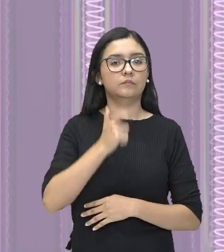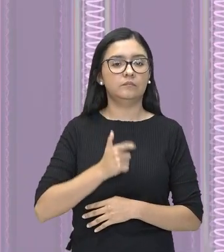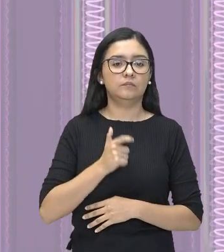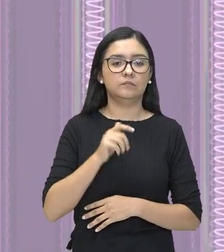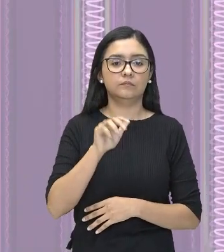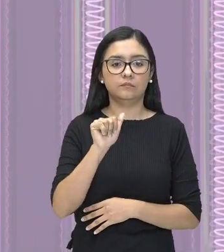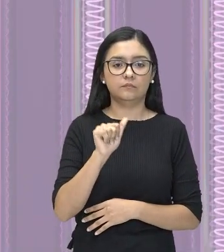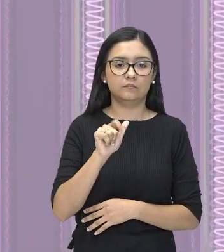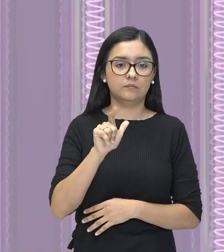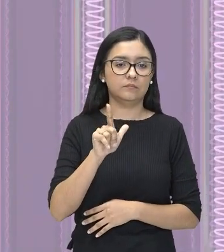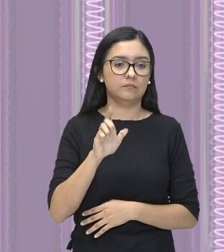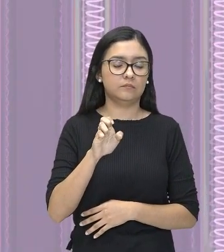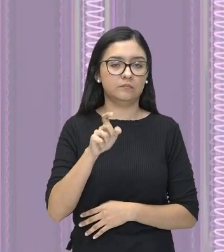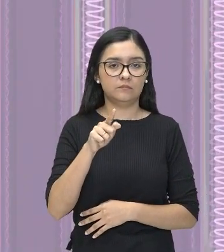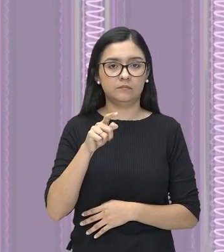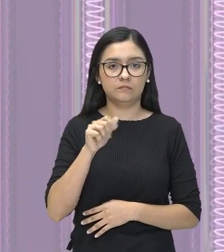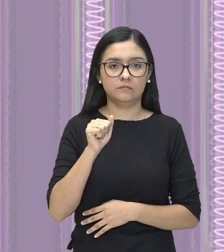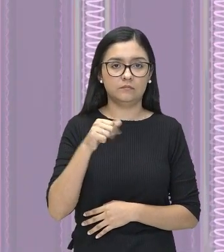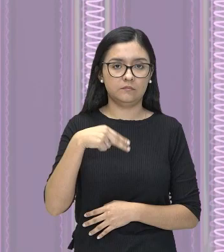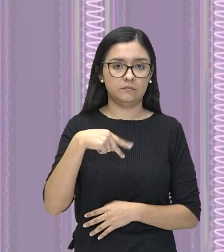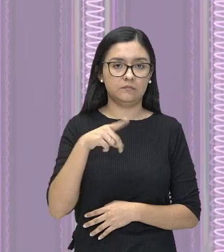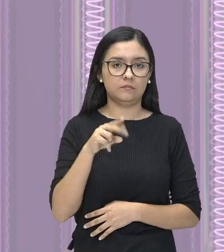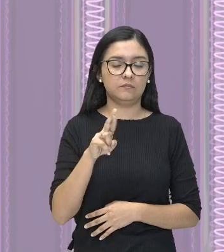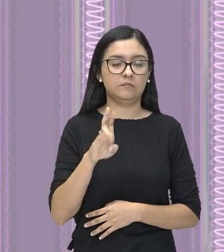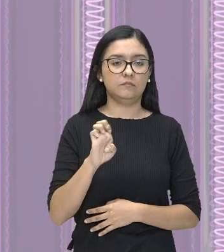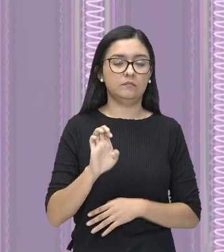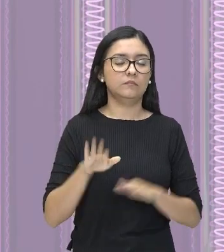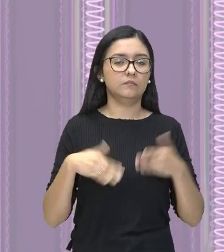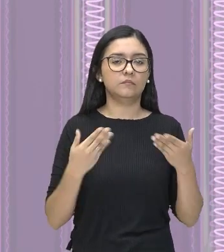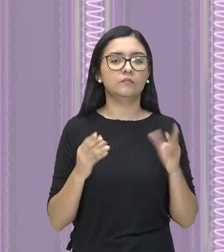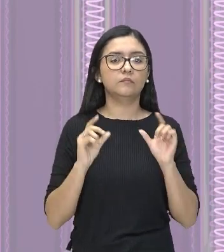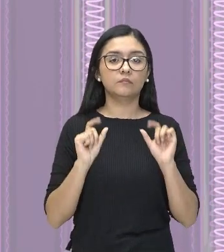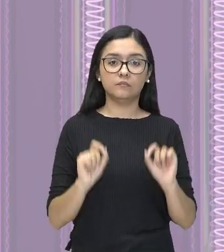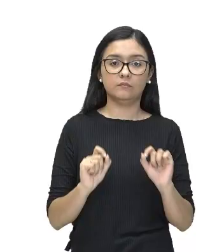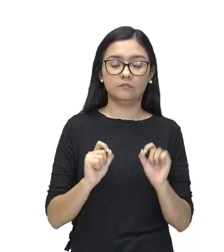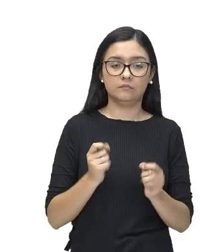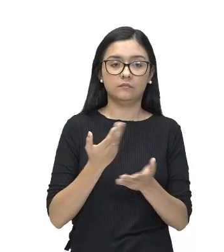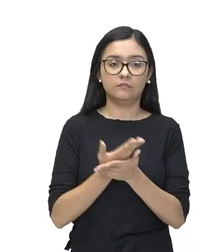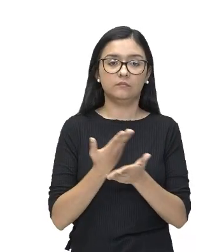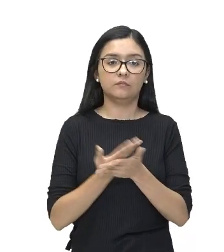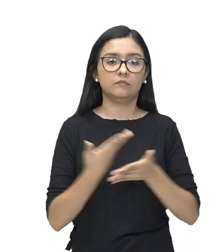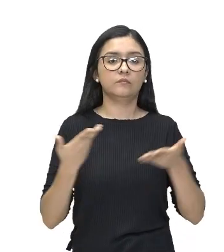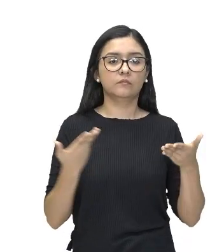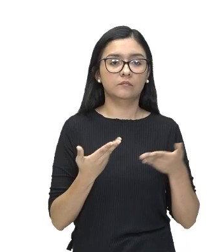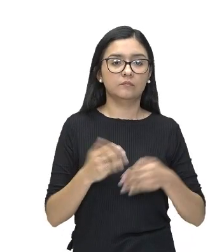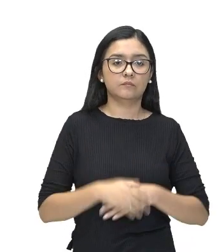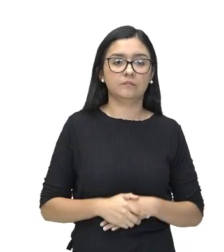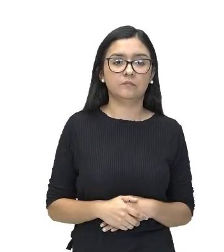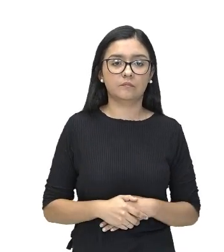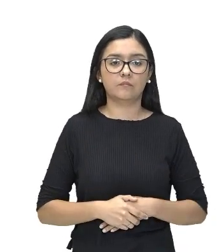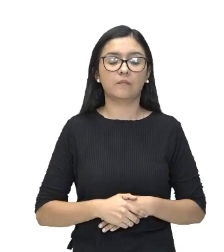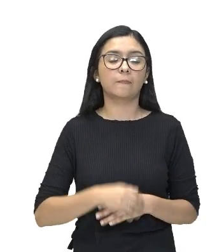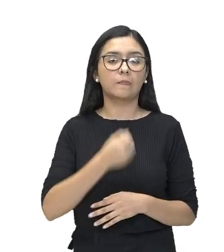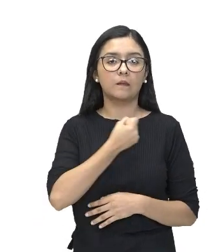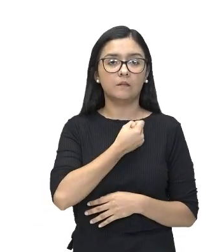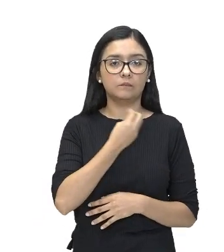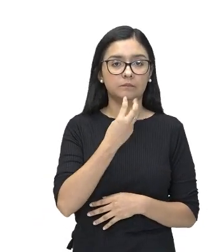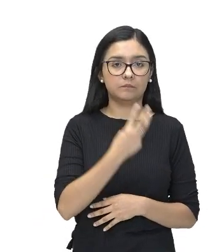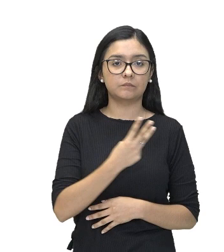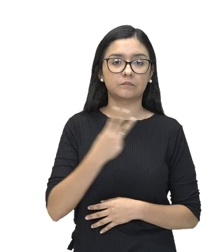Alexandre dos Santos. E o que teremos na nossa aula? A nossa aula de número 33,